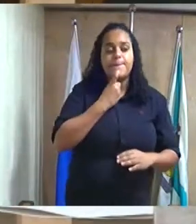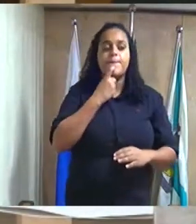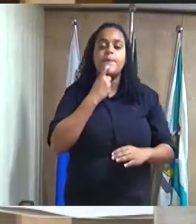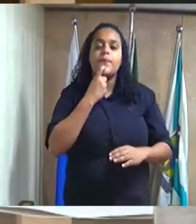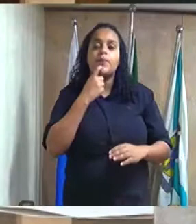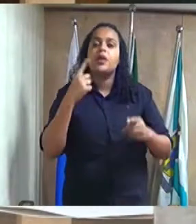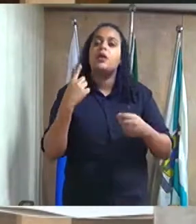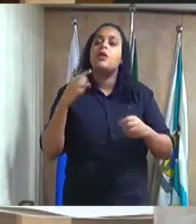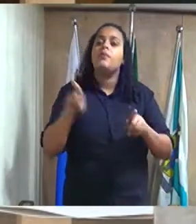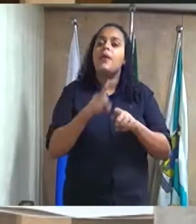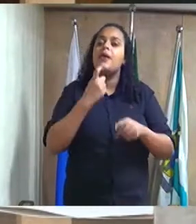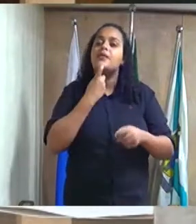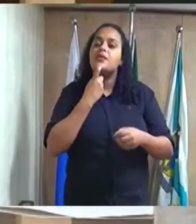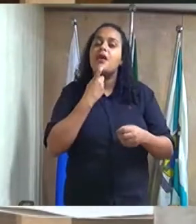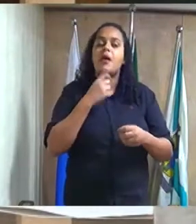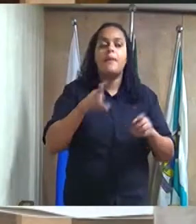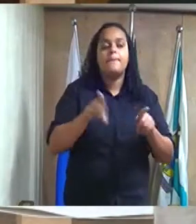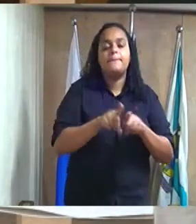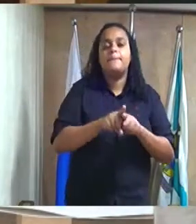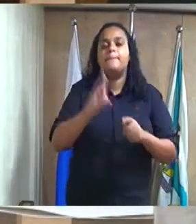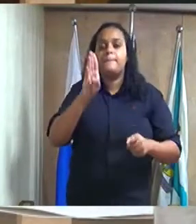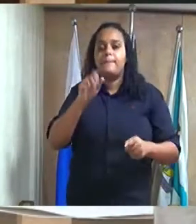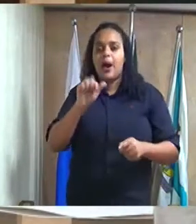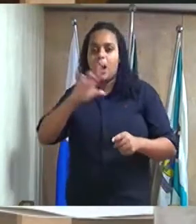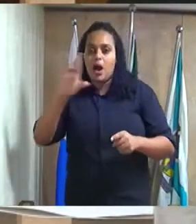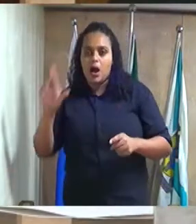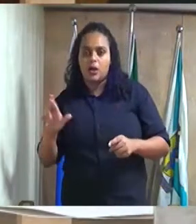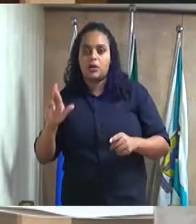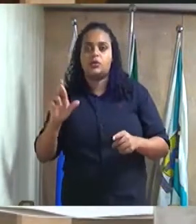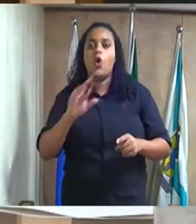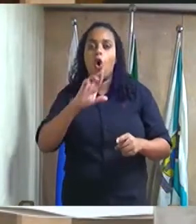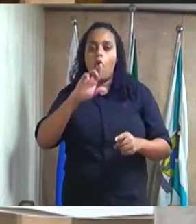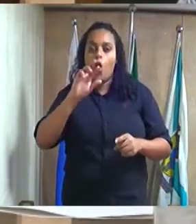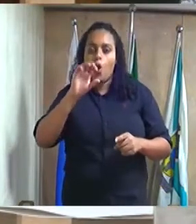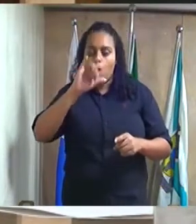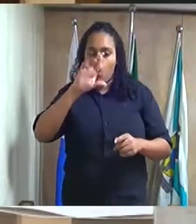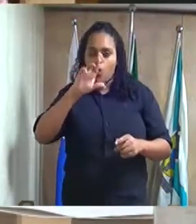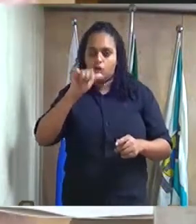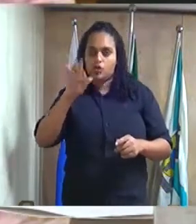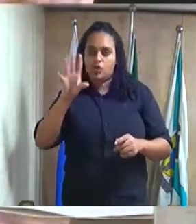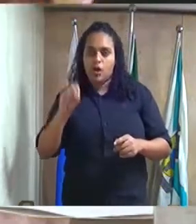Barraca do Rogério Bairro Gramacho, primeiro distrito deste município.